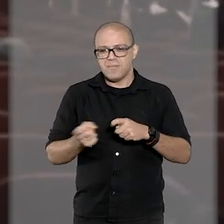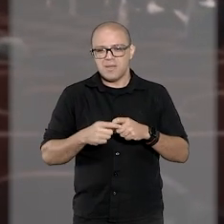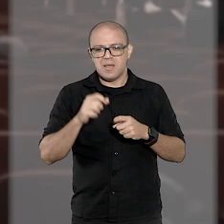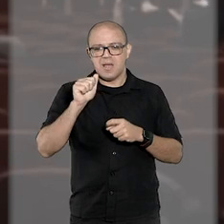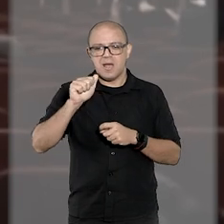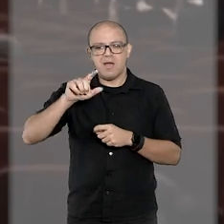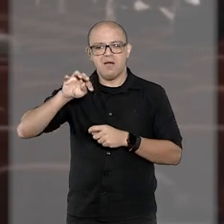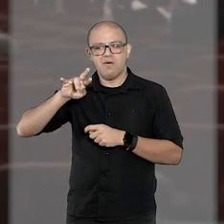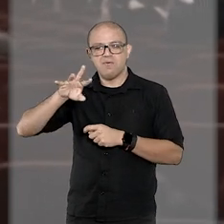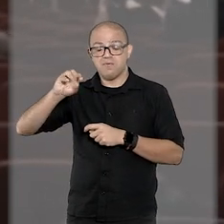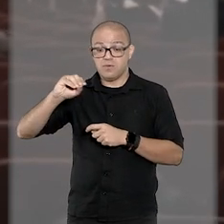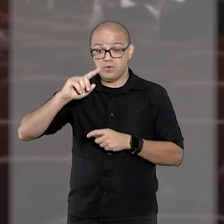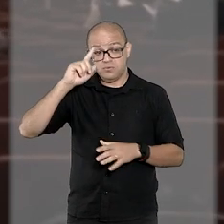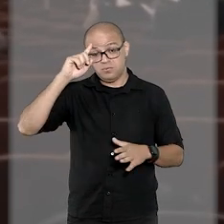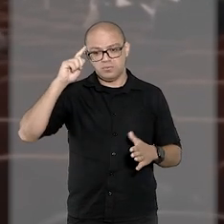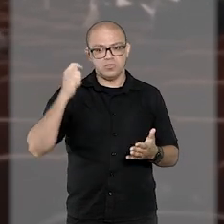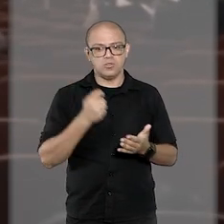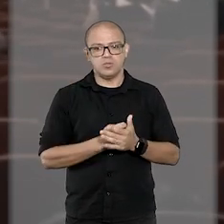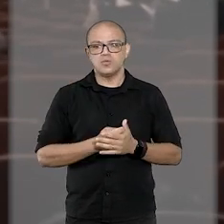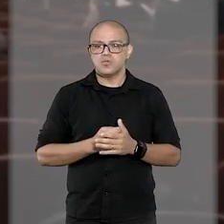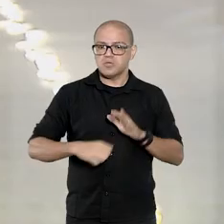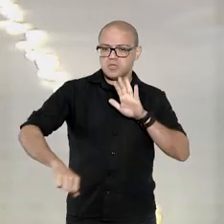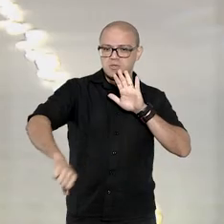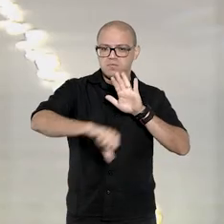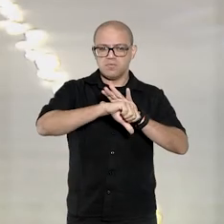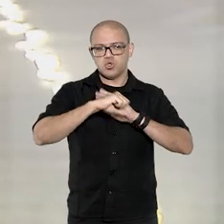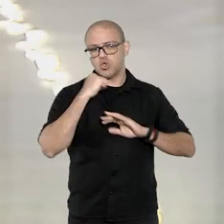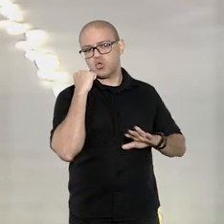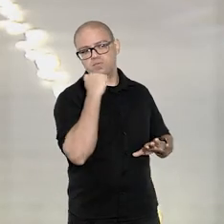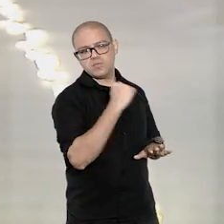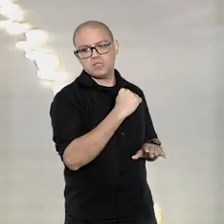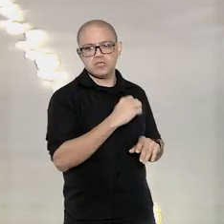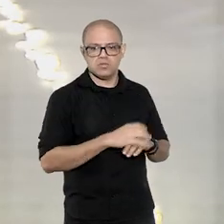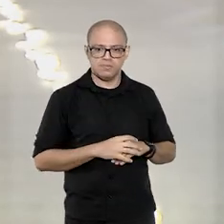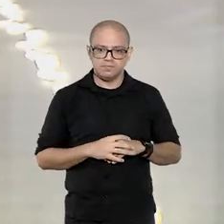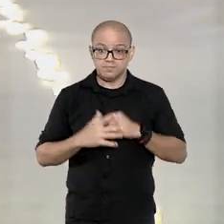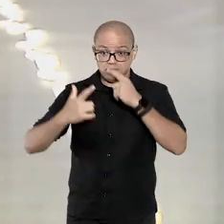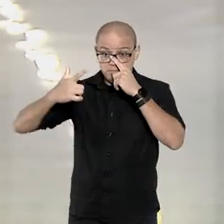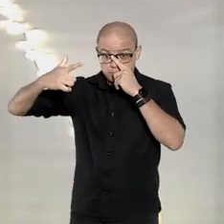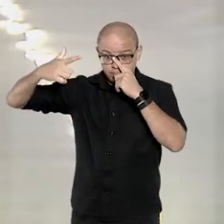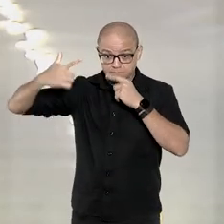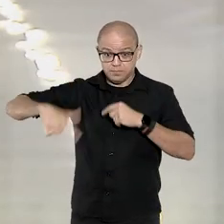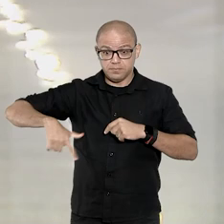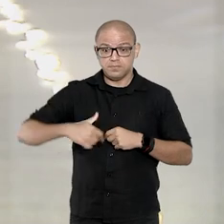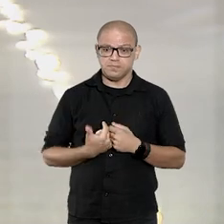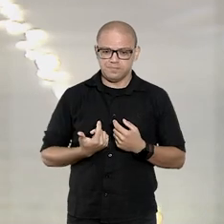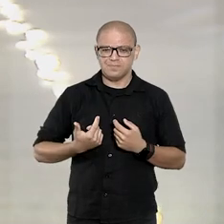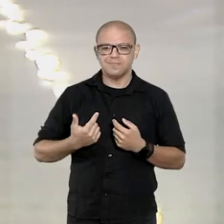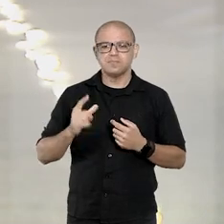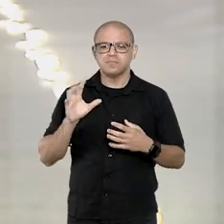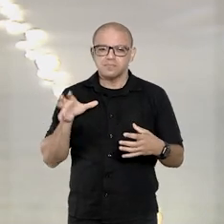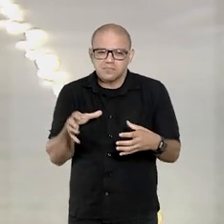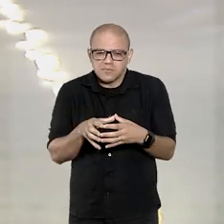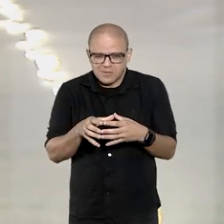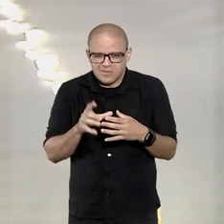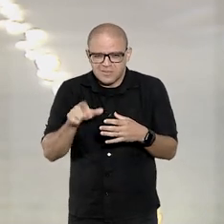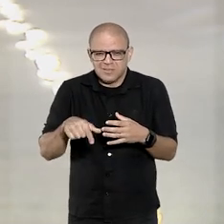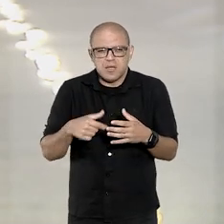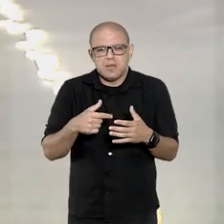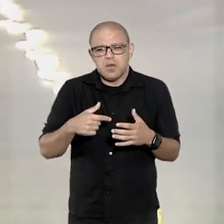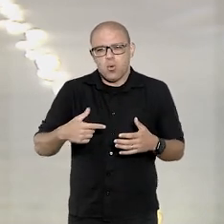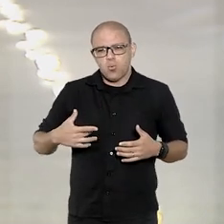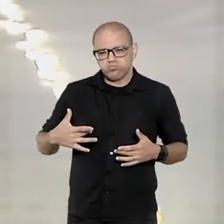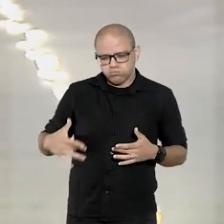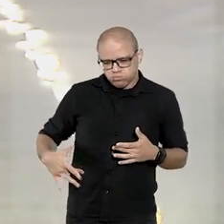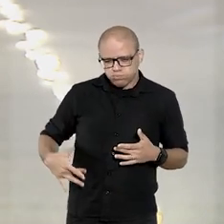Iannes, condenado pelo crime de homicídio. O médico e outros réus foram denunciados pela participação na máfia dos transplantes,